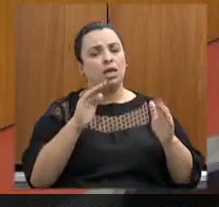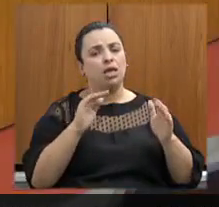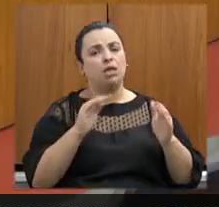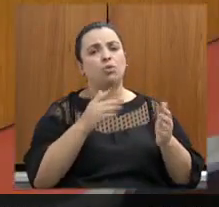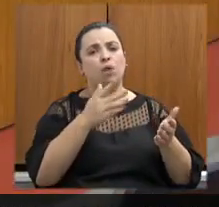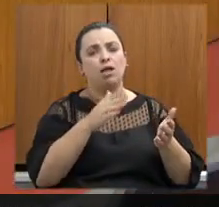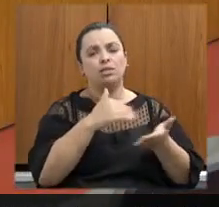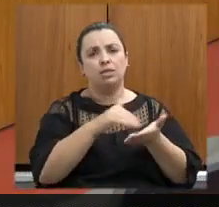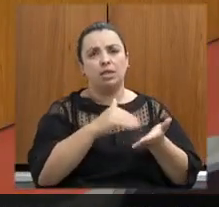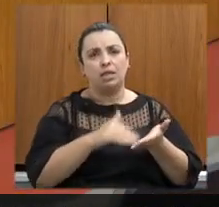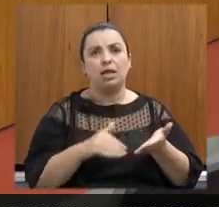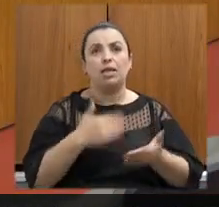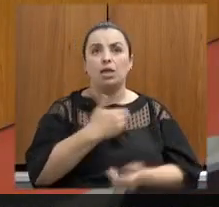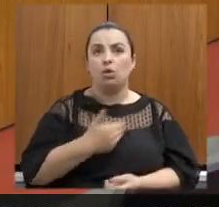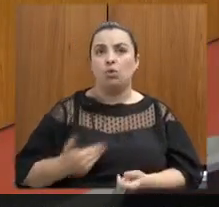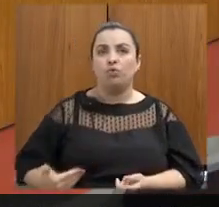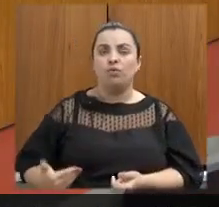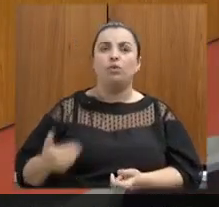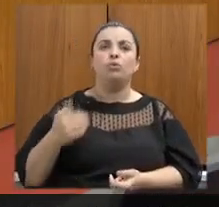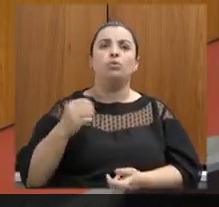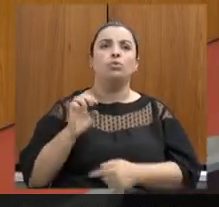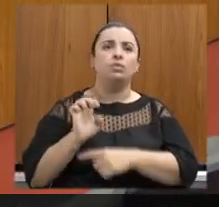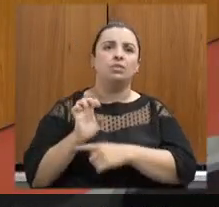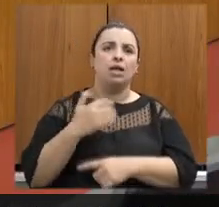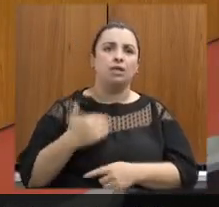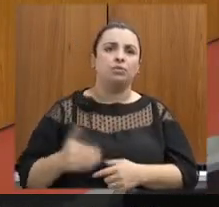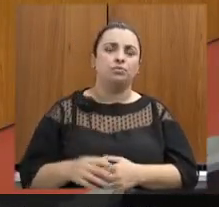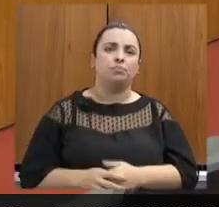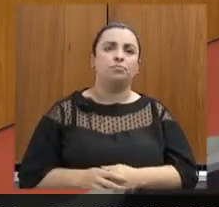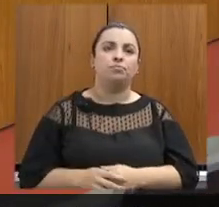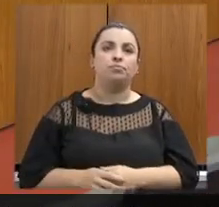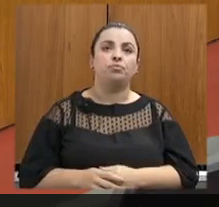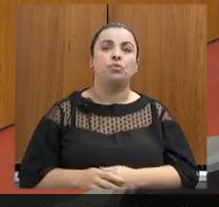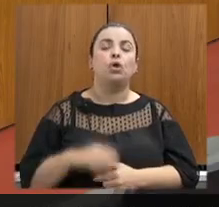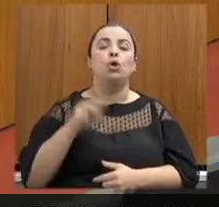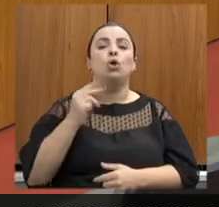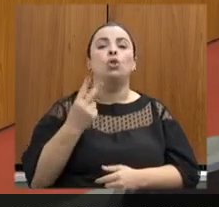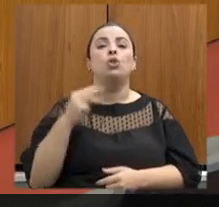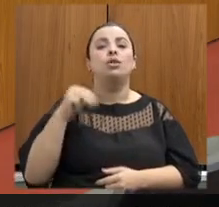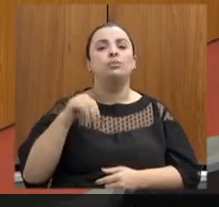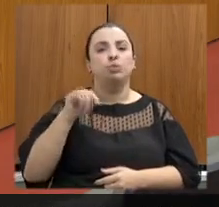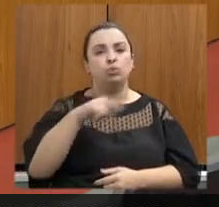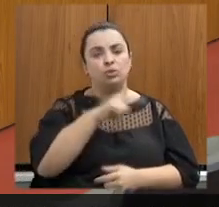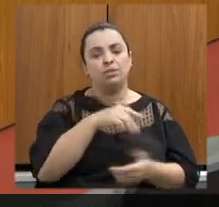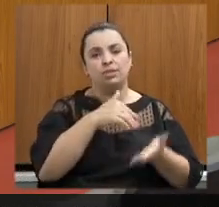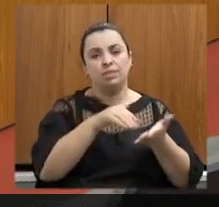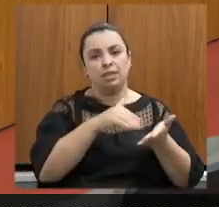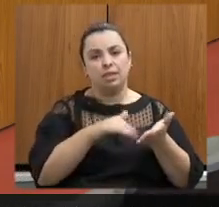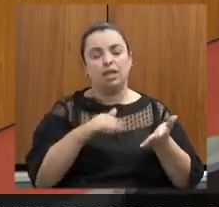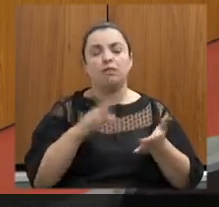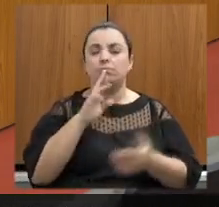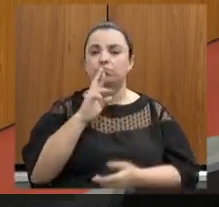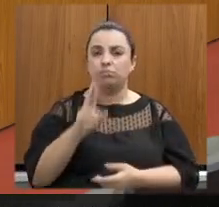estado muito obrigado deputado Gustavo eu passo por dois minutos para a secretária para suas considerações finais